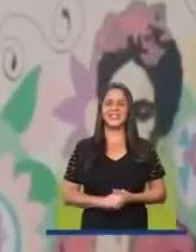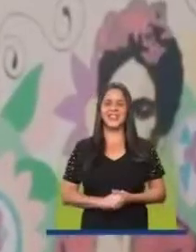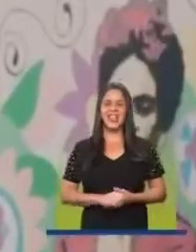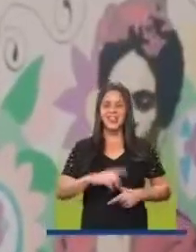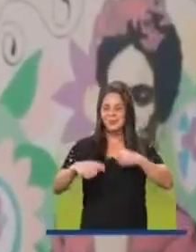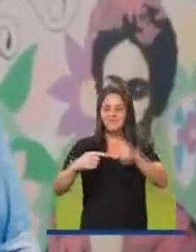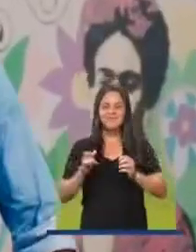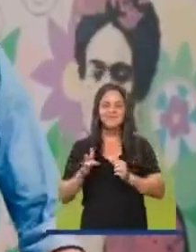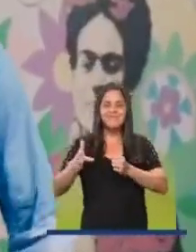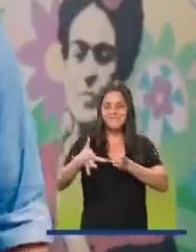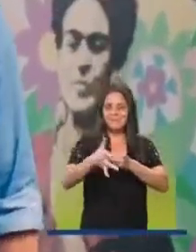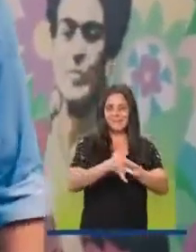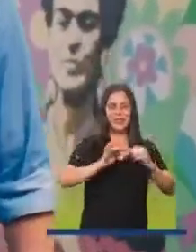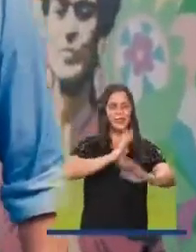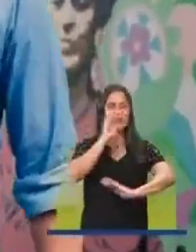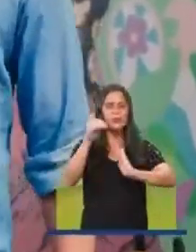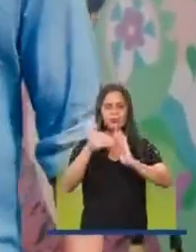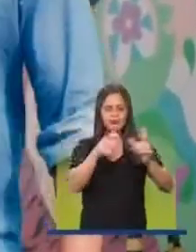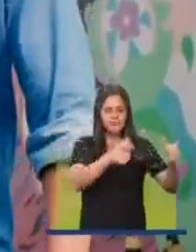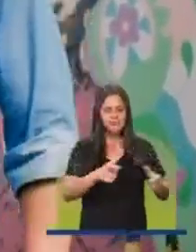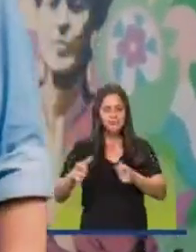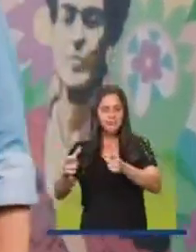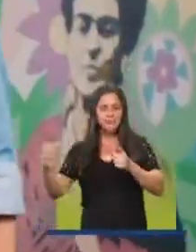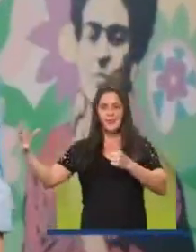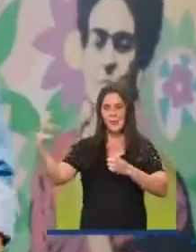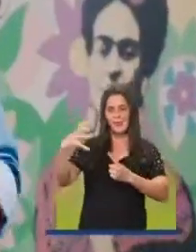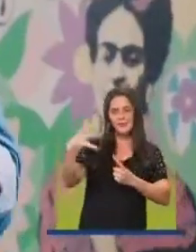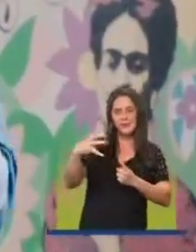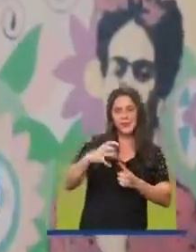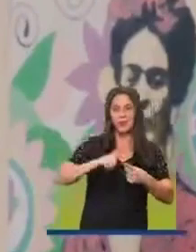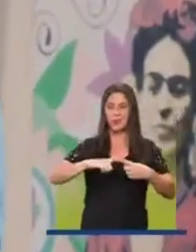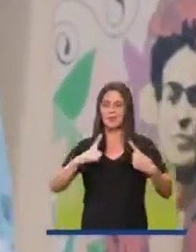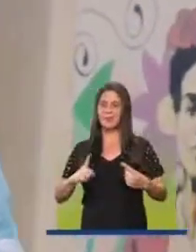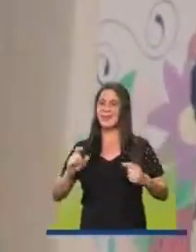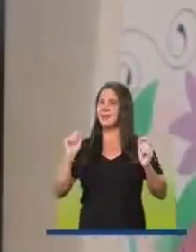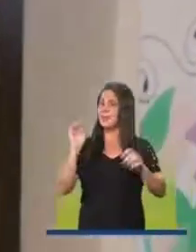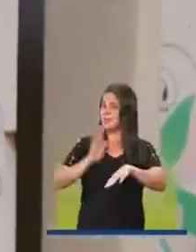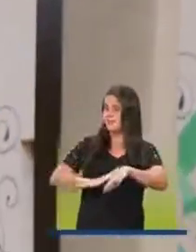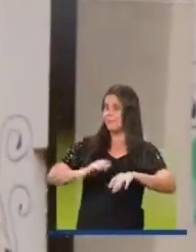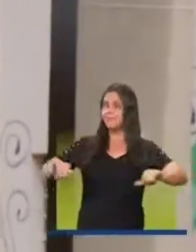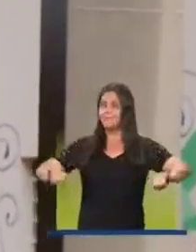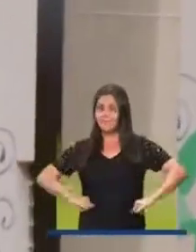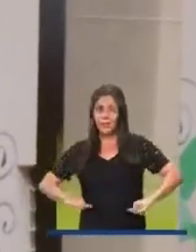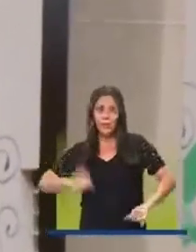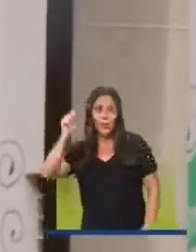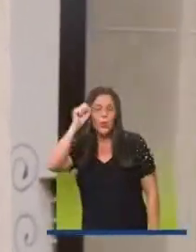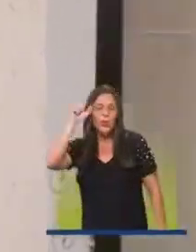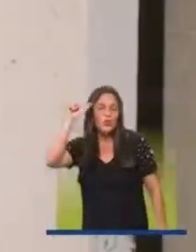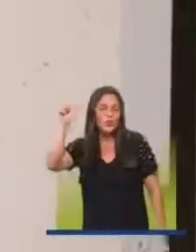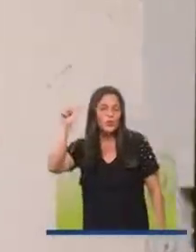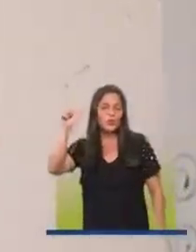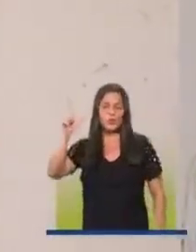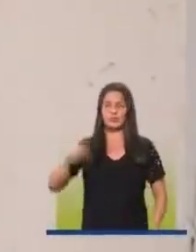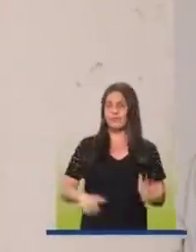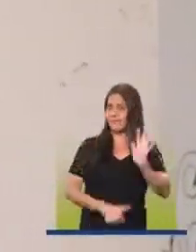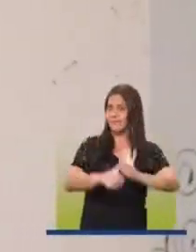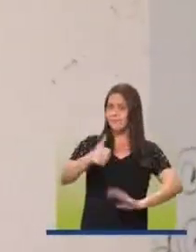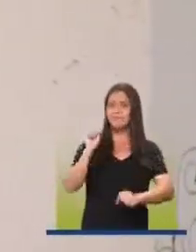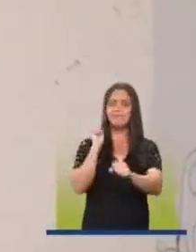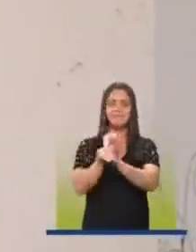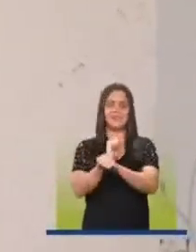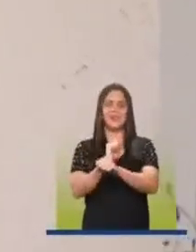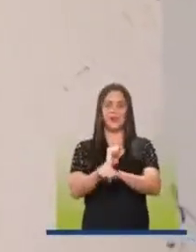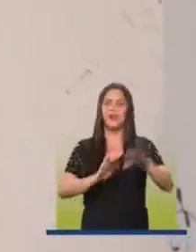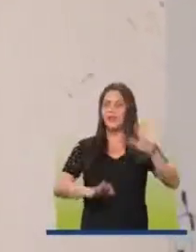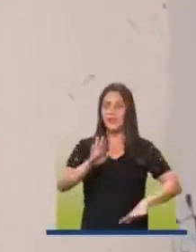Durante a pandemia, todos os setores foram afetados, mas quem mais sofreu foi a cultura. Foi a primeira a